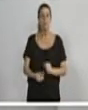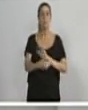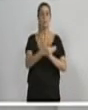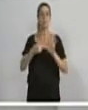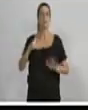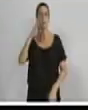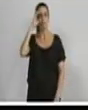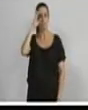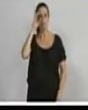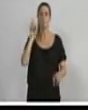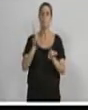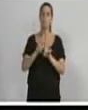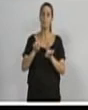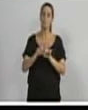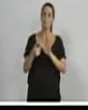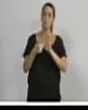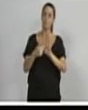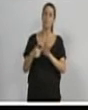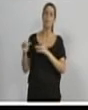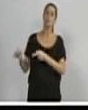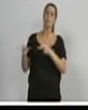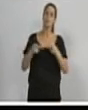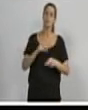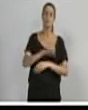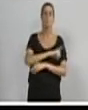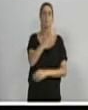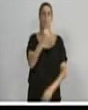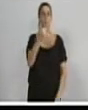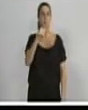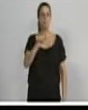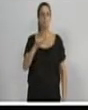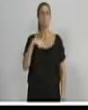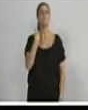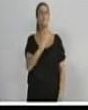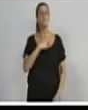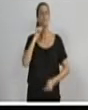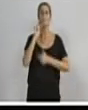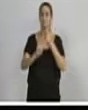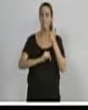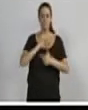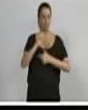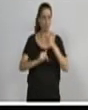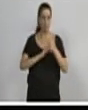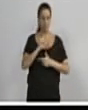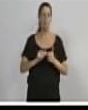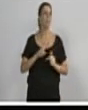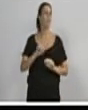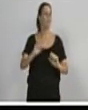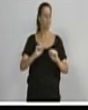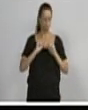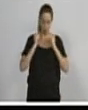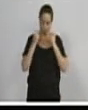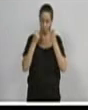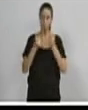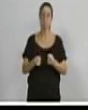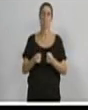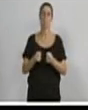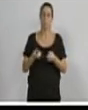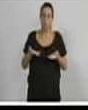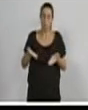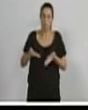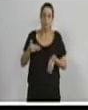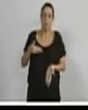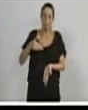por fim, um convite aos senhores. Dia 17. Vamos trabalhar, vamos nos empenhar, de agora até lá,